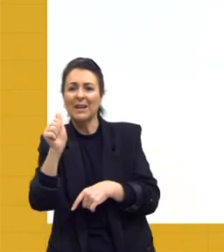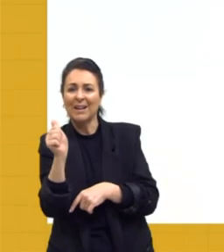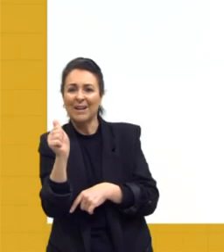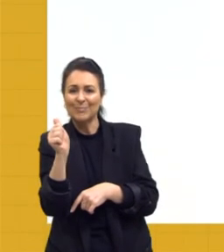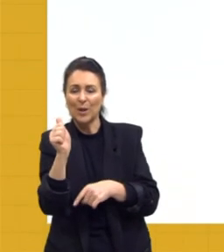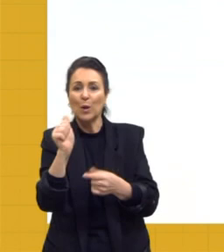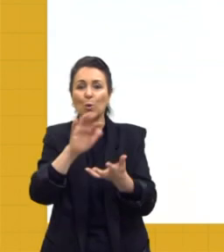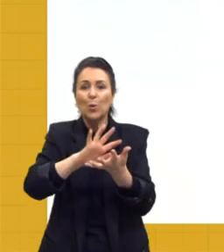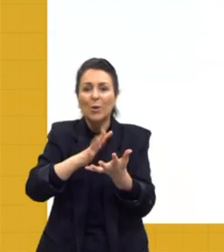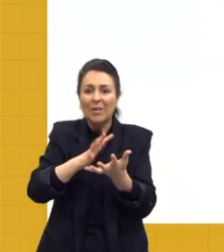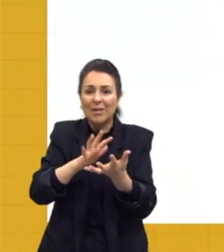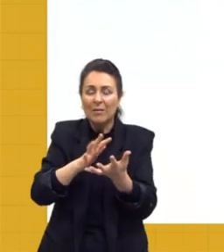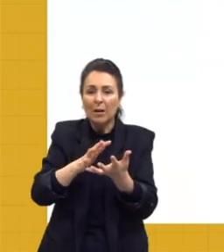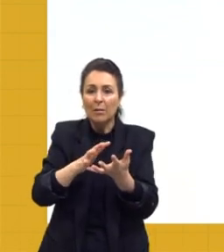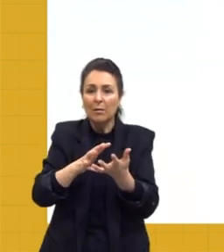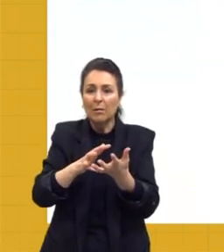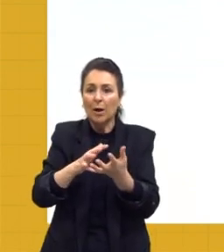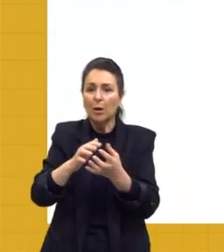diz,